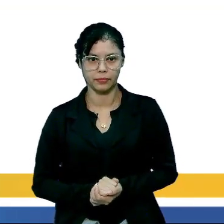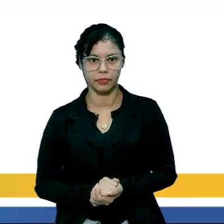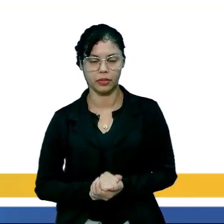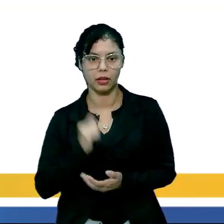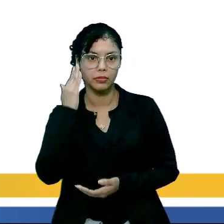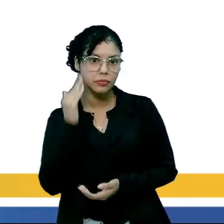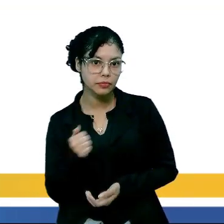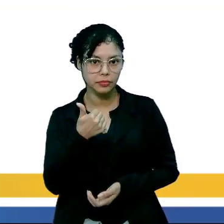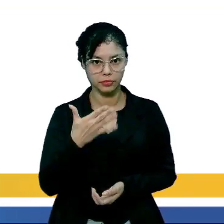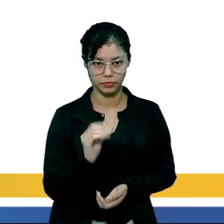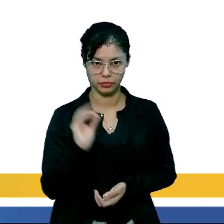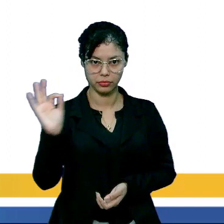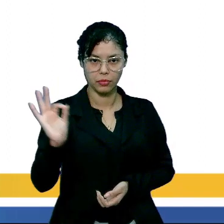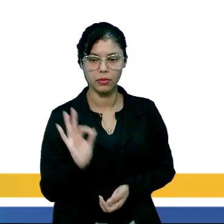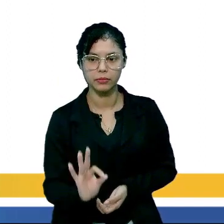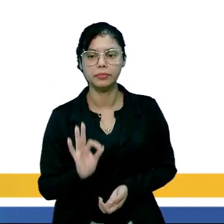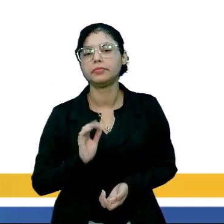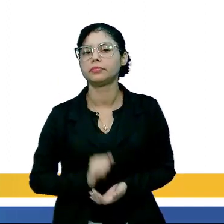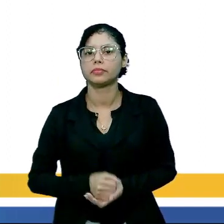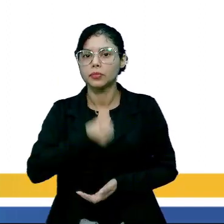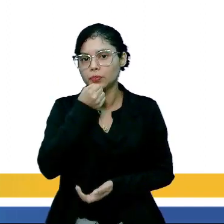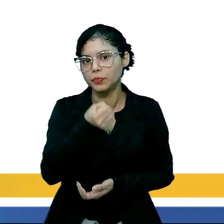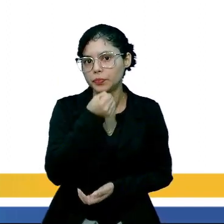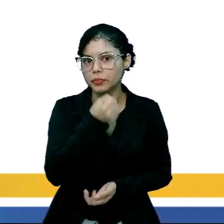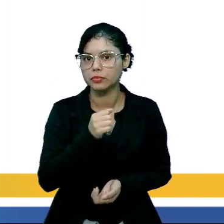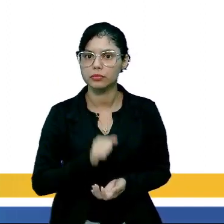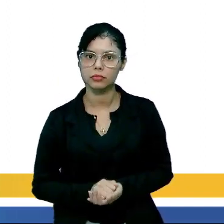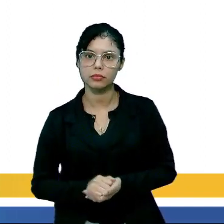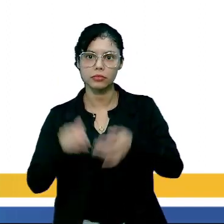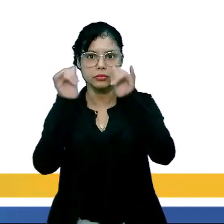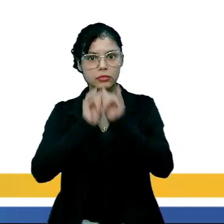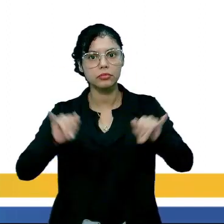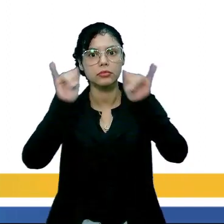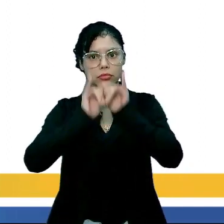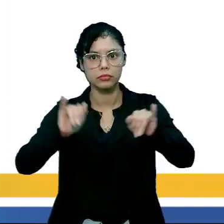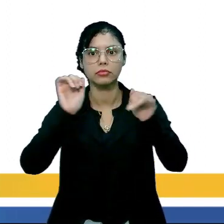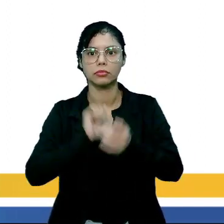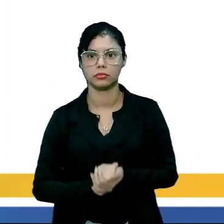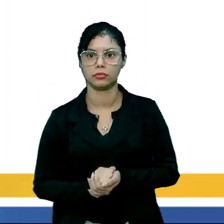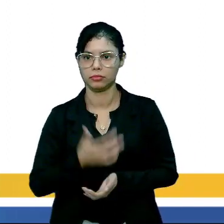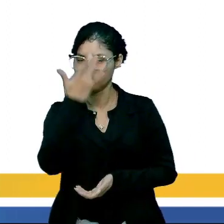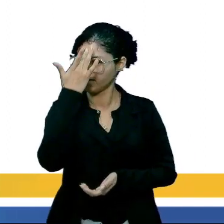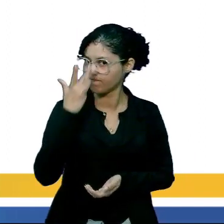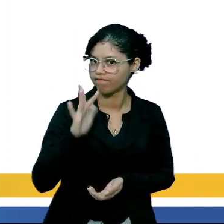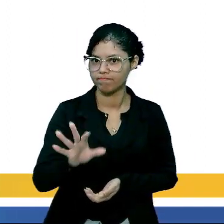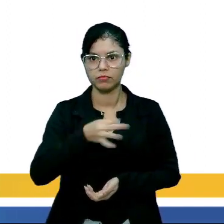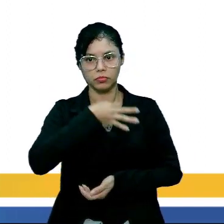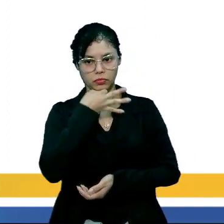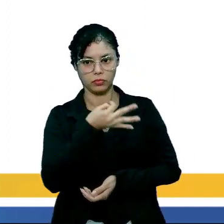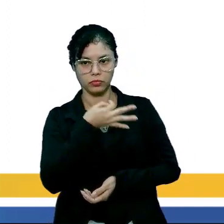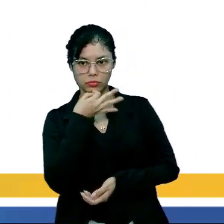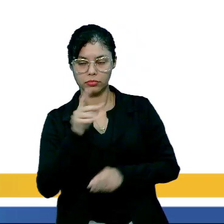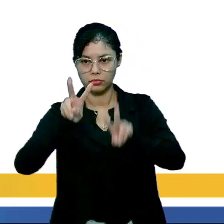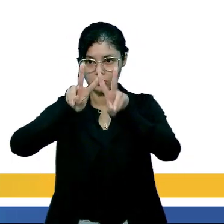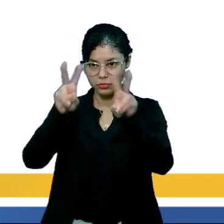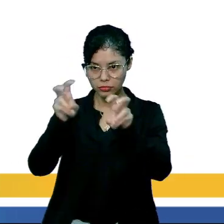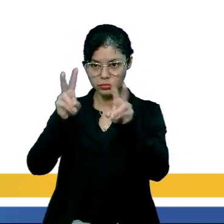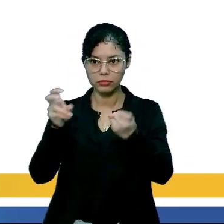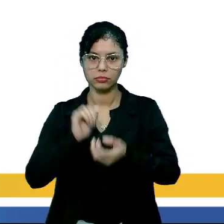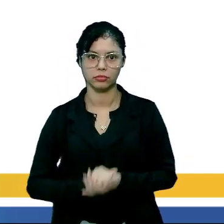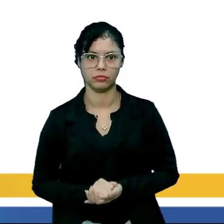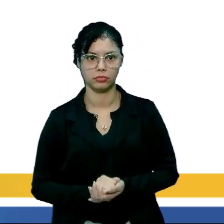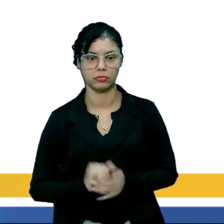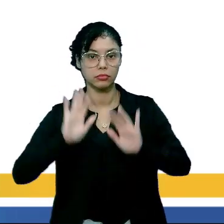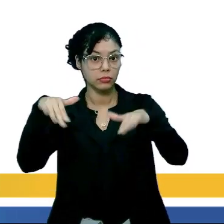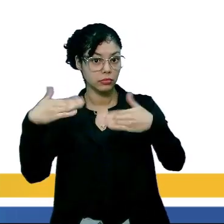Sabendo que 10% dos entrevistados declararam não saber opinar